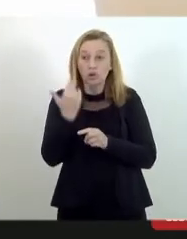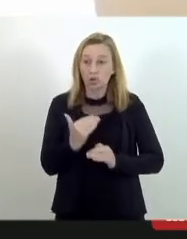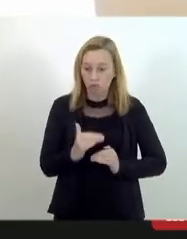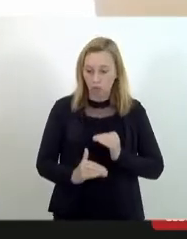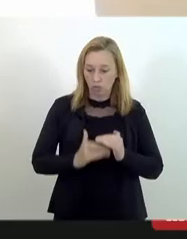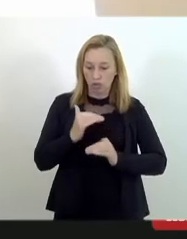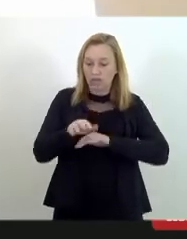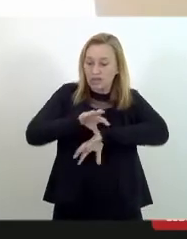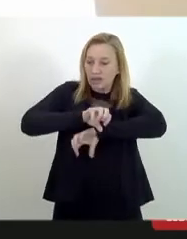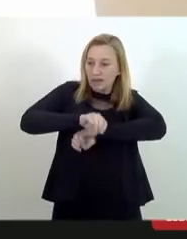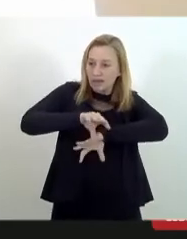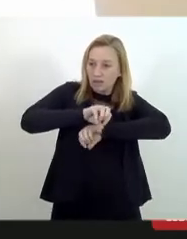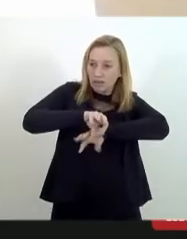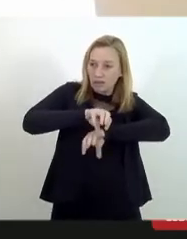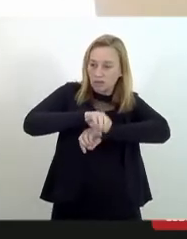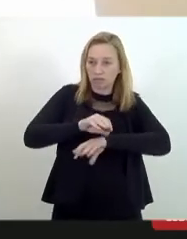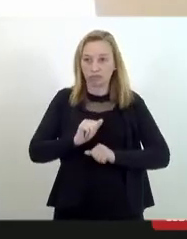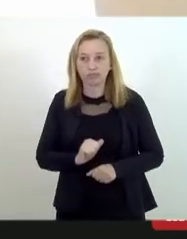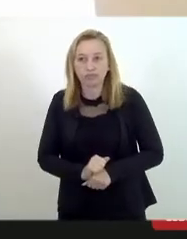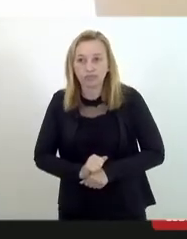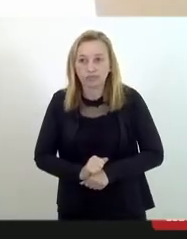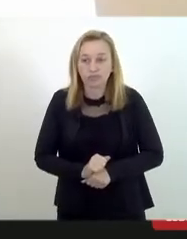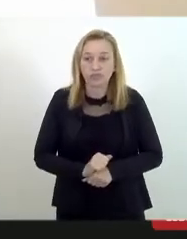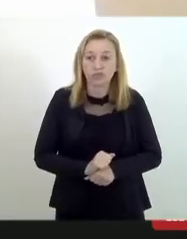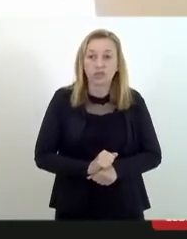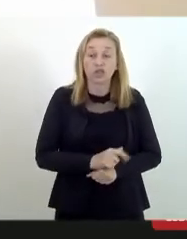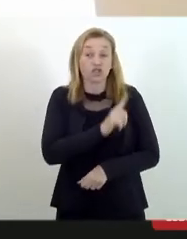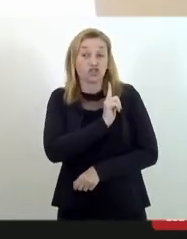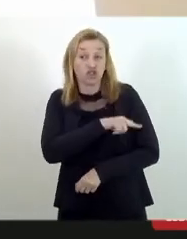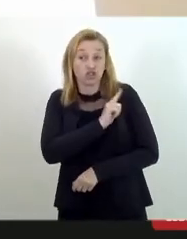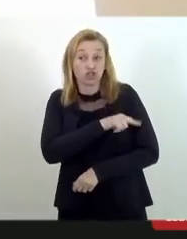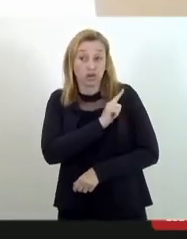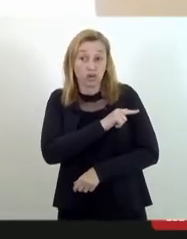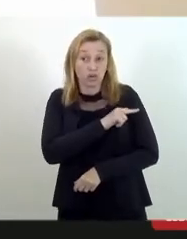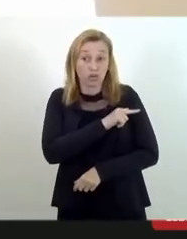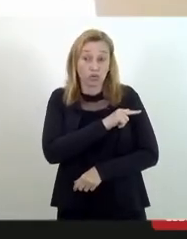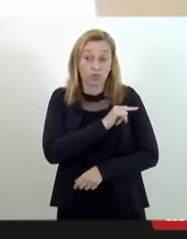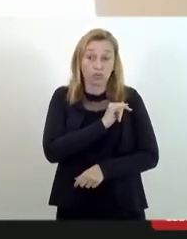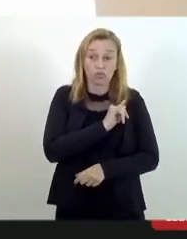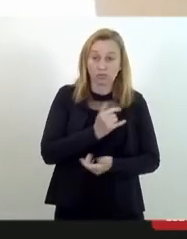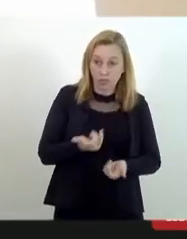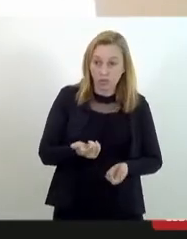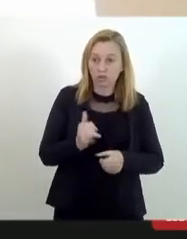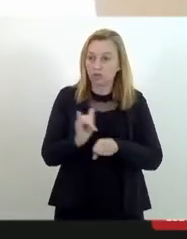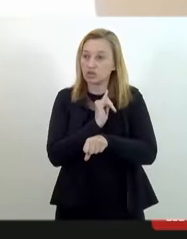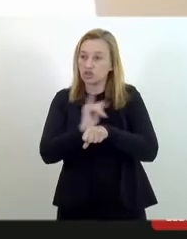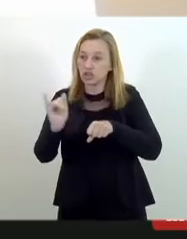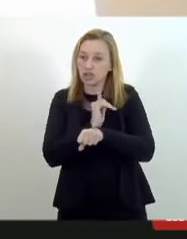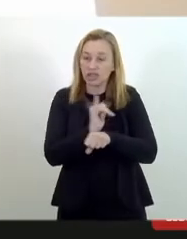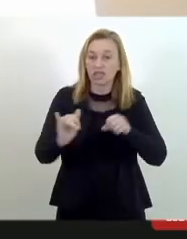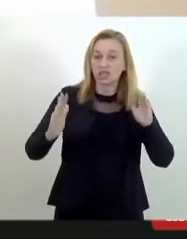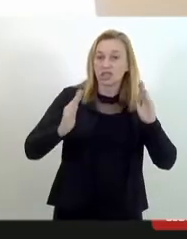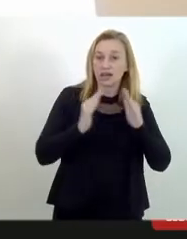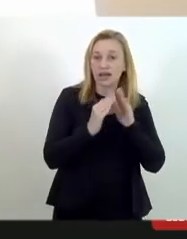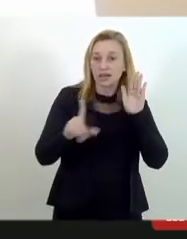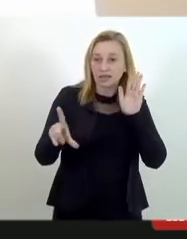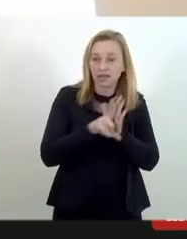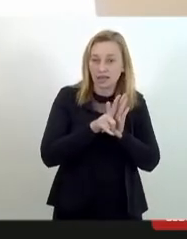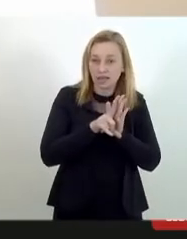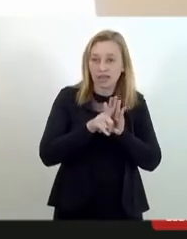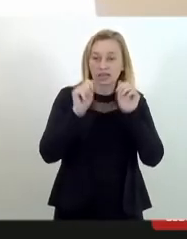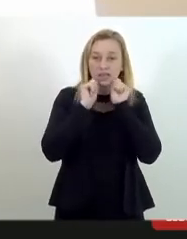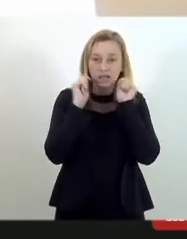educacional e cultural e passa muito pela gestão e uma articulação possível dessa Casa de Leis, dessa